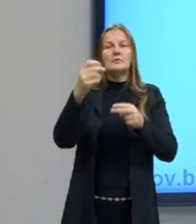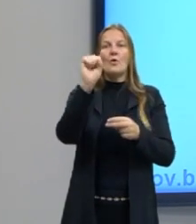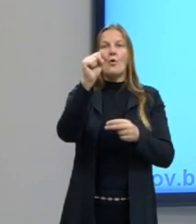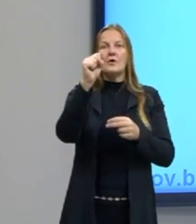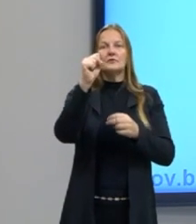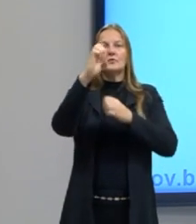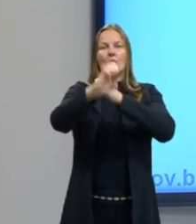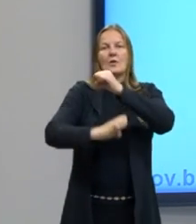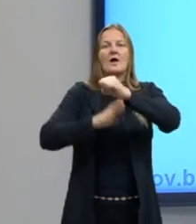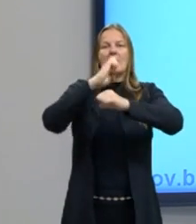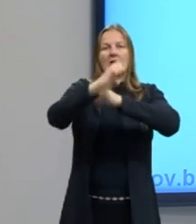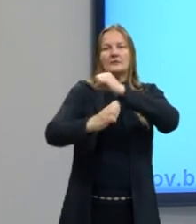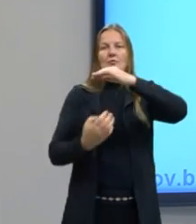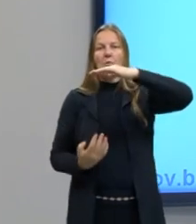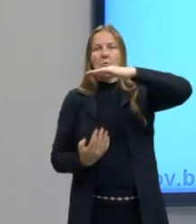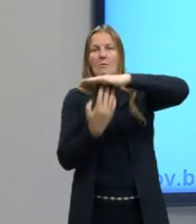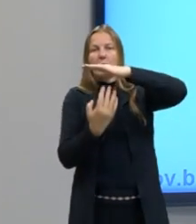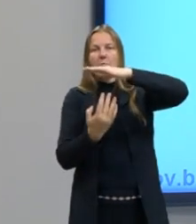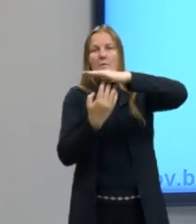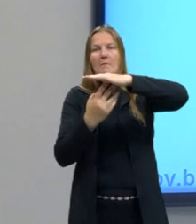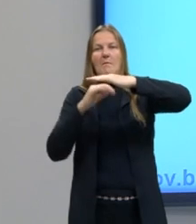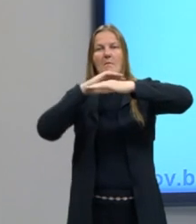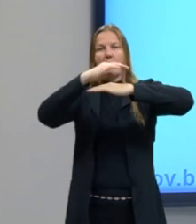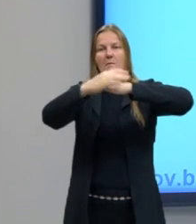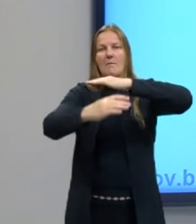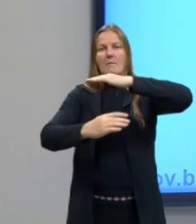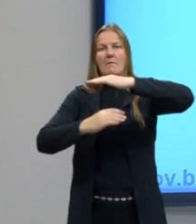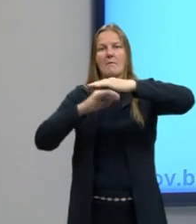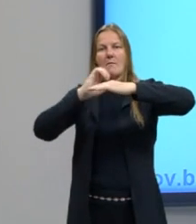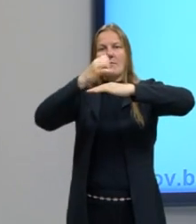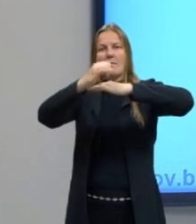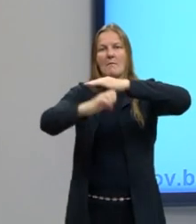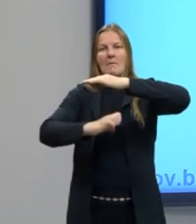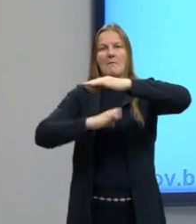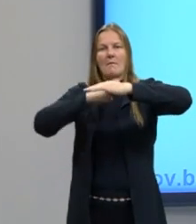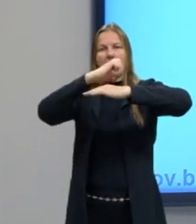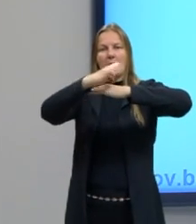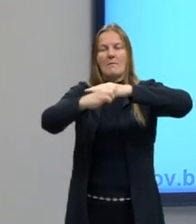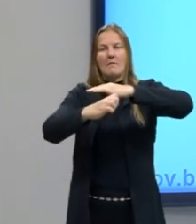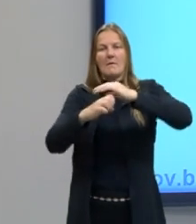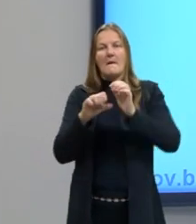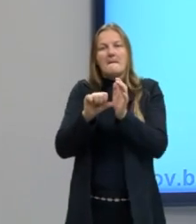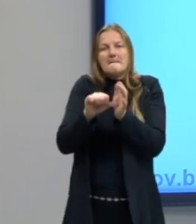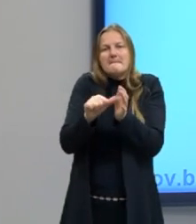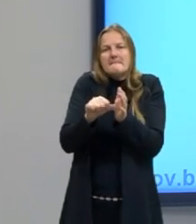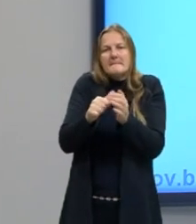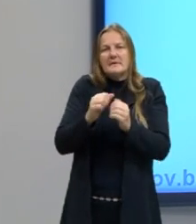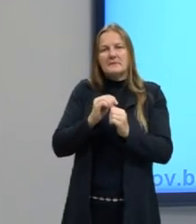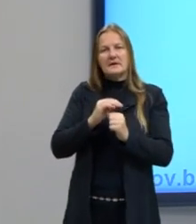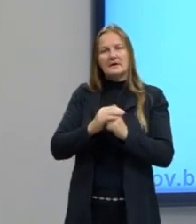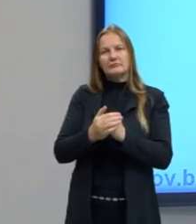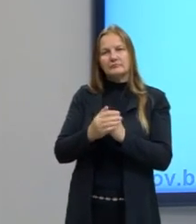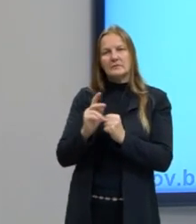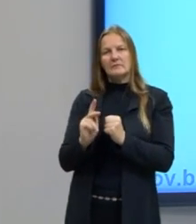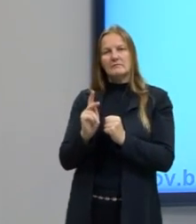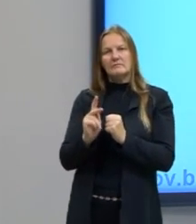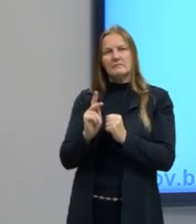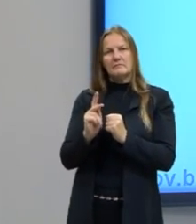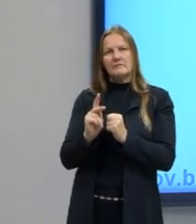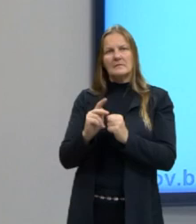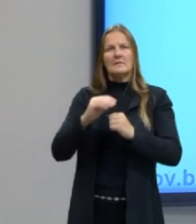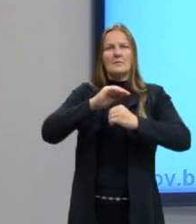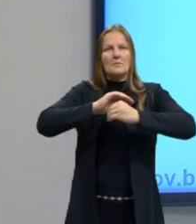elétrons na camada de valência, ou dois quando possuem somente a primeira camada, que é aquela camada K. Lembram das